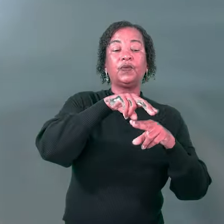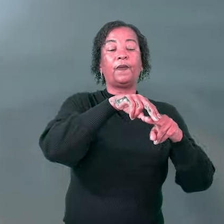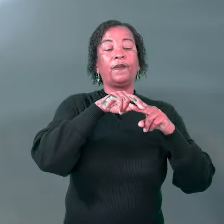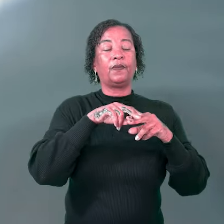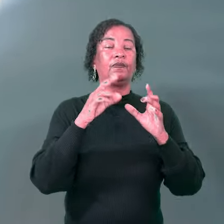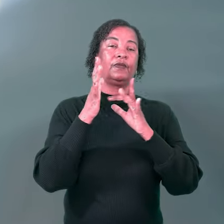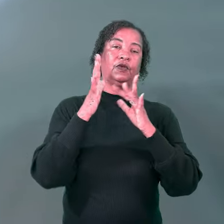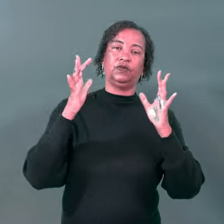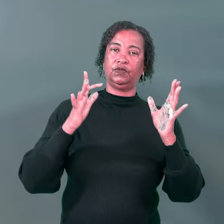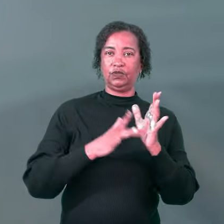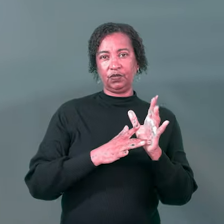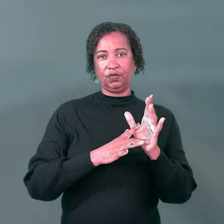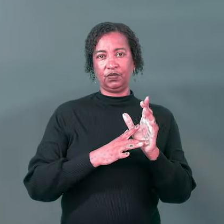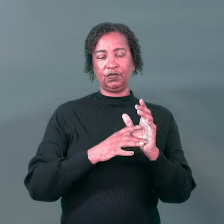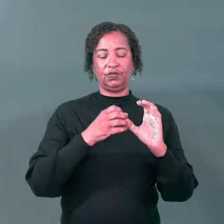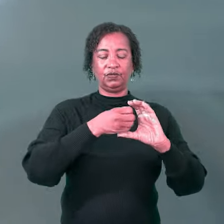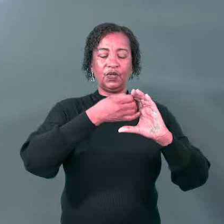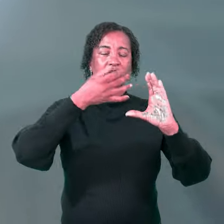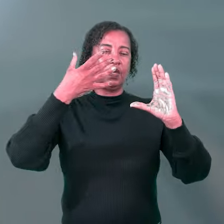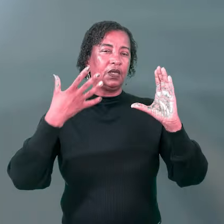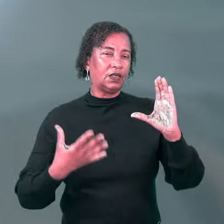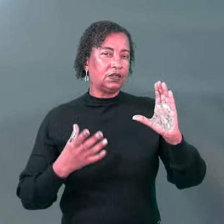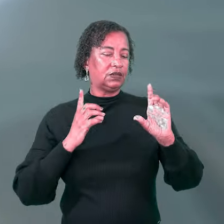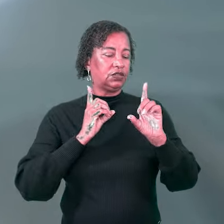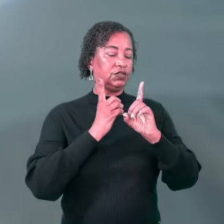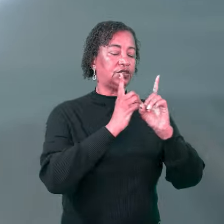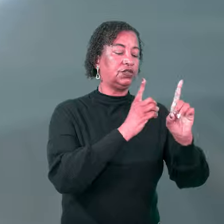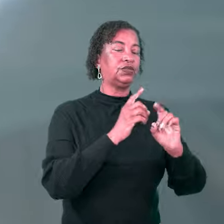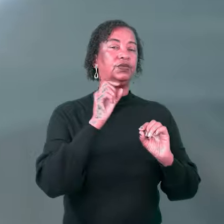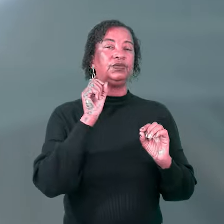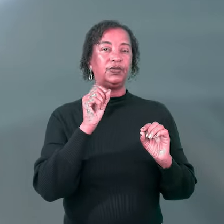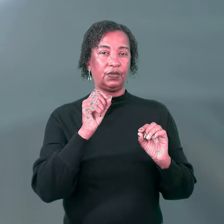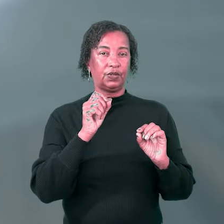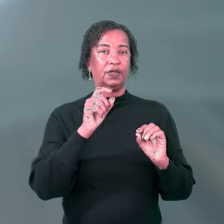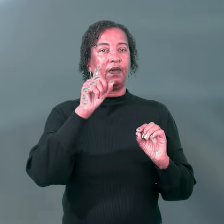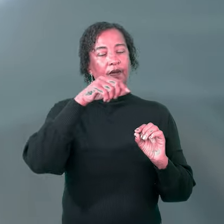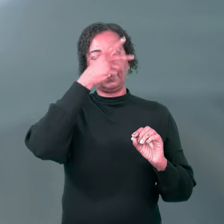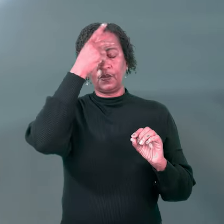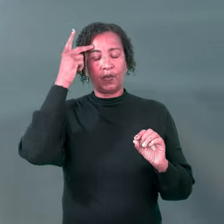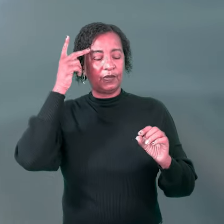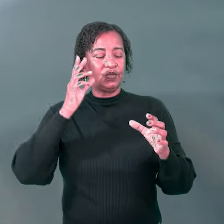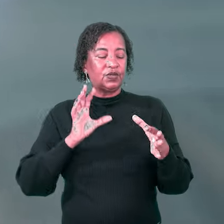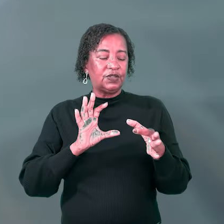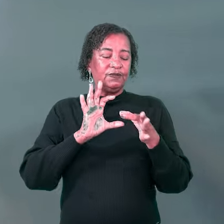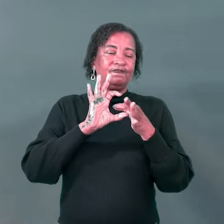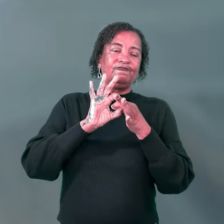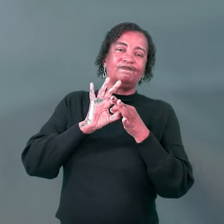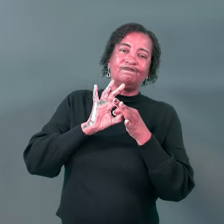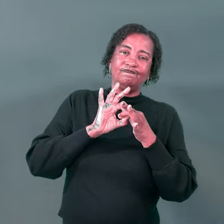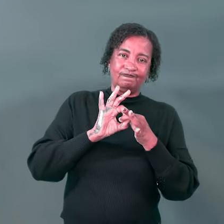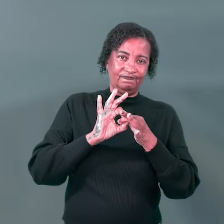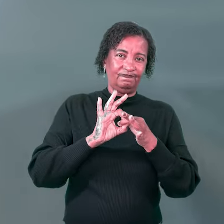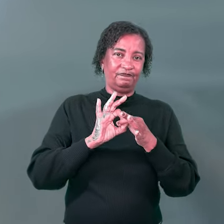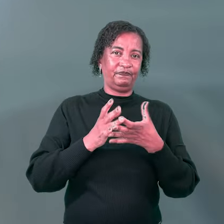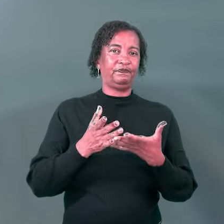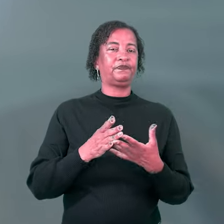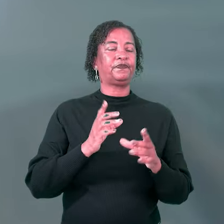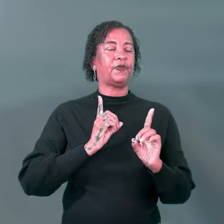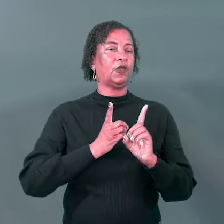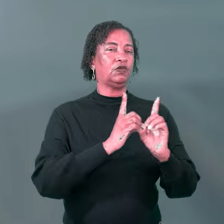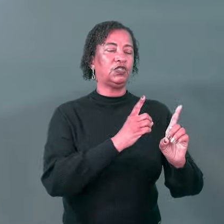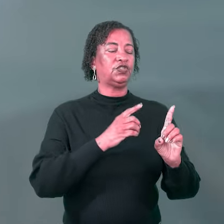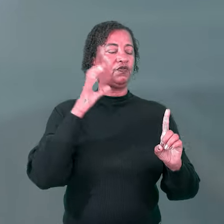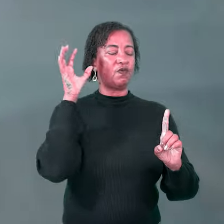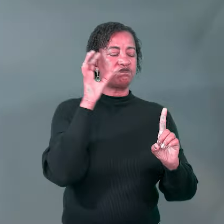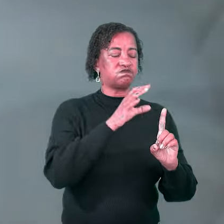Jesus. Uma das características de um discípulo é a de ser um reconciliador. Os discípulos foram